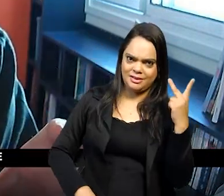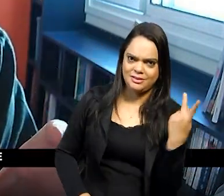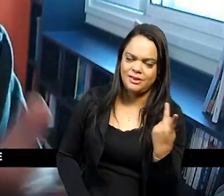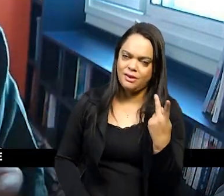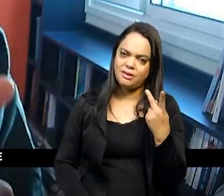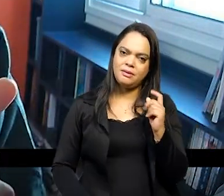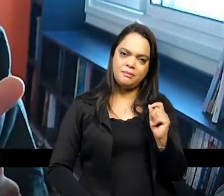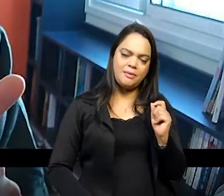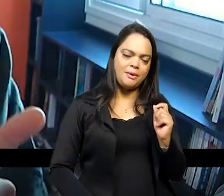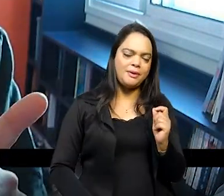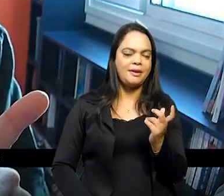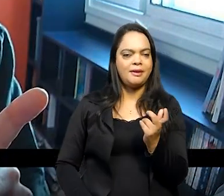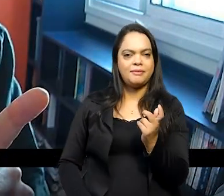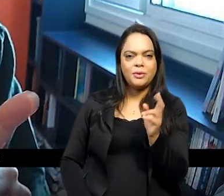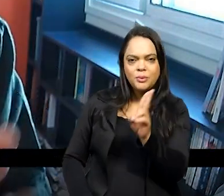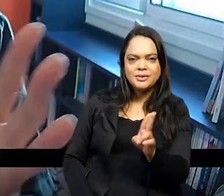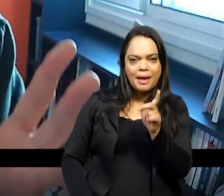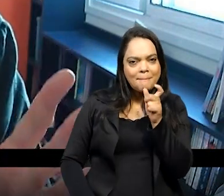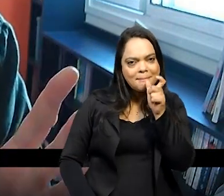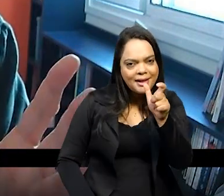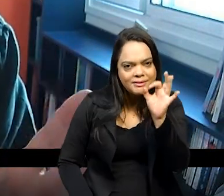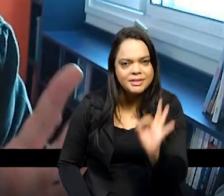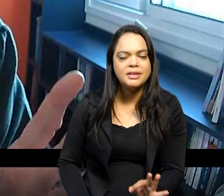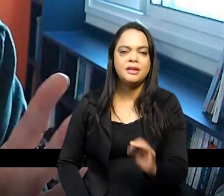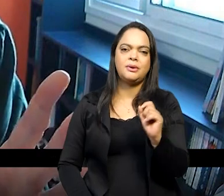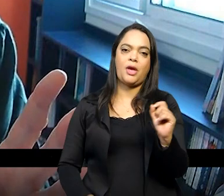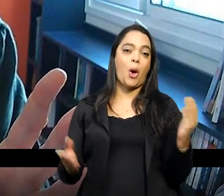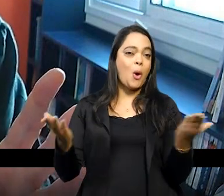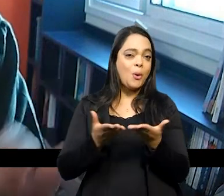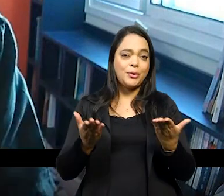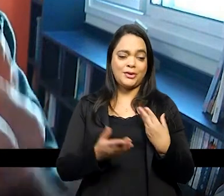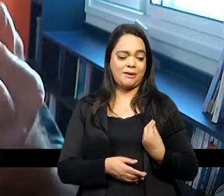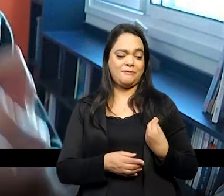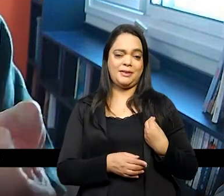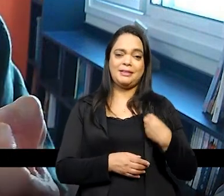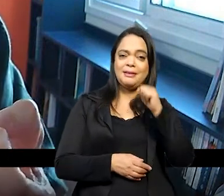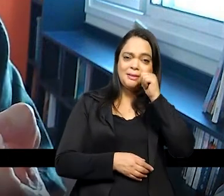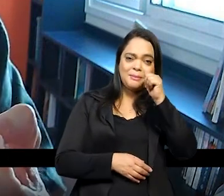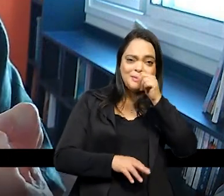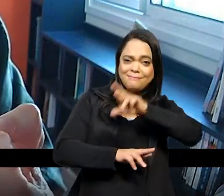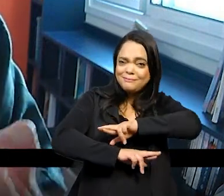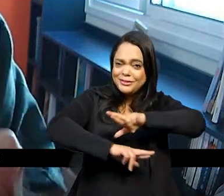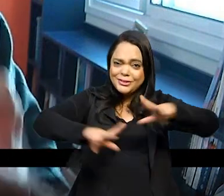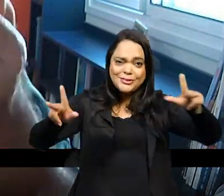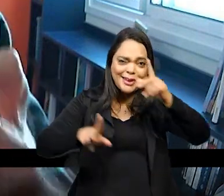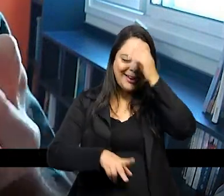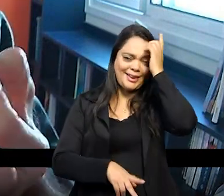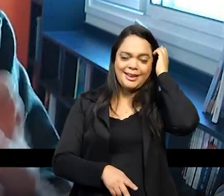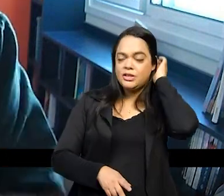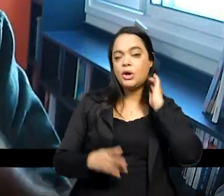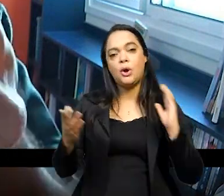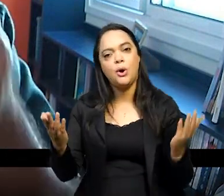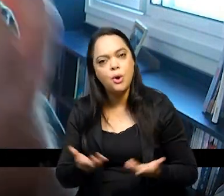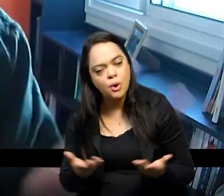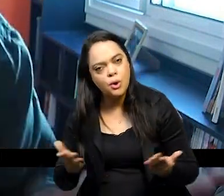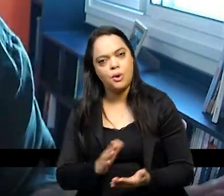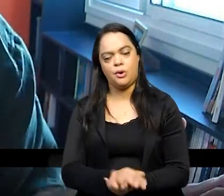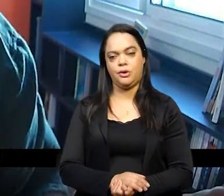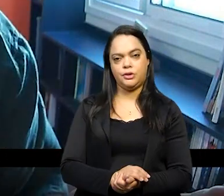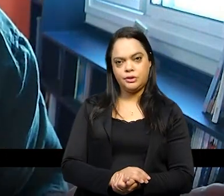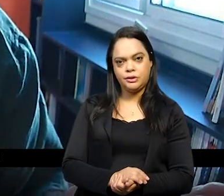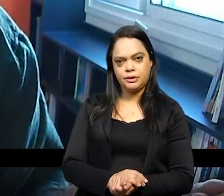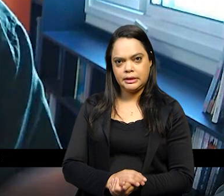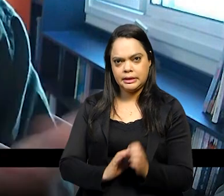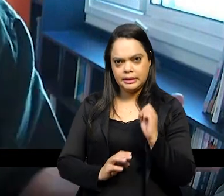termo aqui acadêmico mas que funciona muito bem são outras então hoje hoje se alguém tiver um